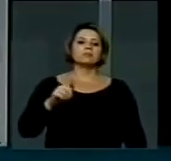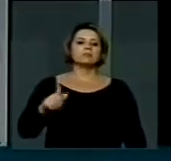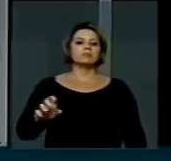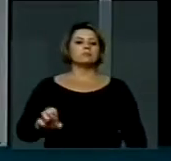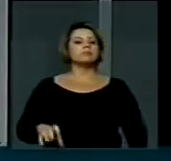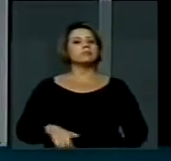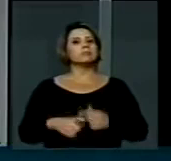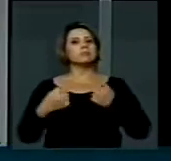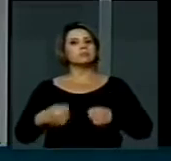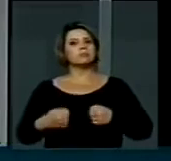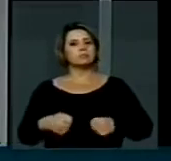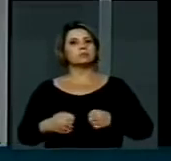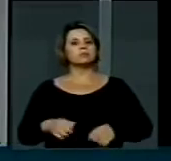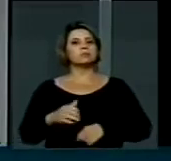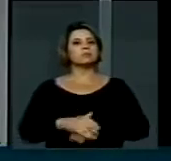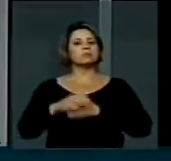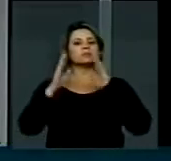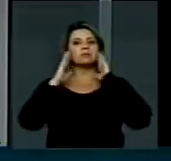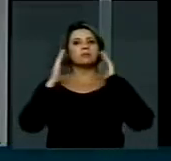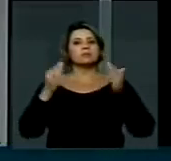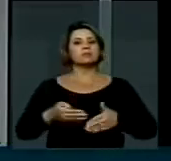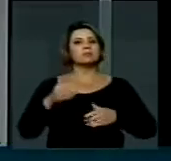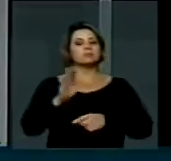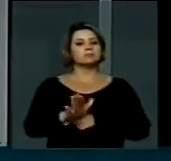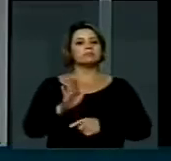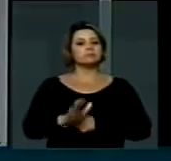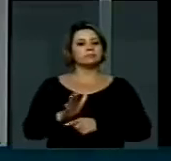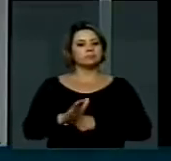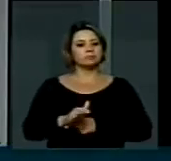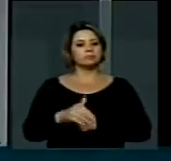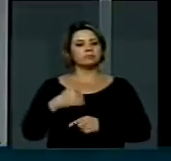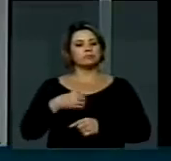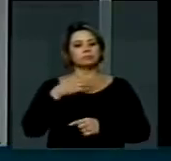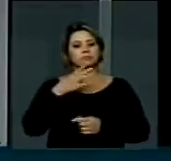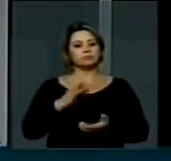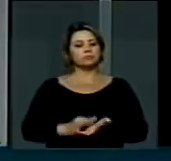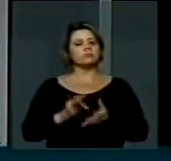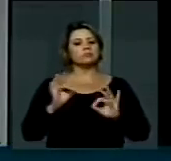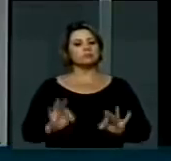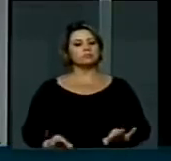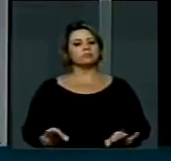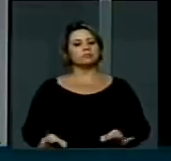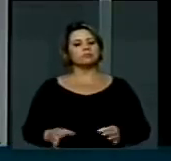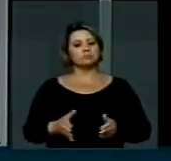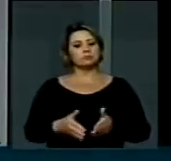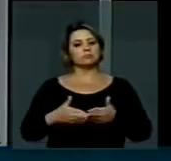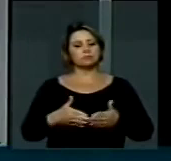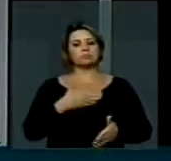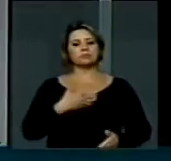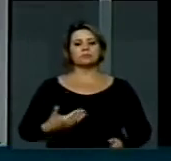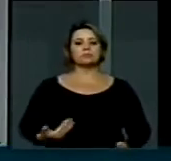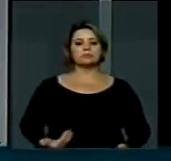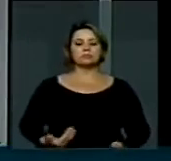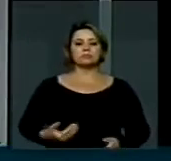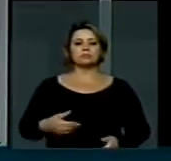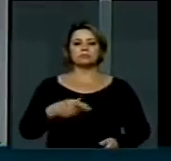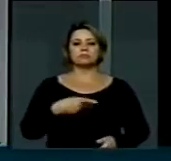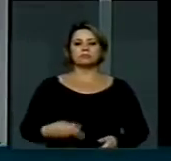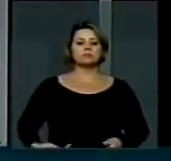outros, carece de muito mais atenção. Estamos aqui registrando esse evento e pedindo ao governo da presidente Dilma que